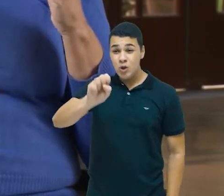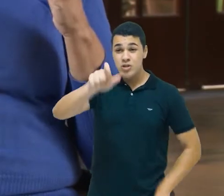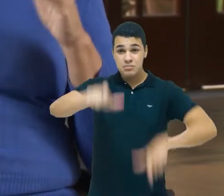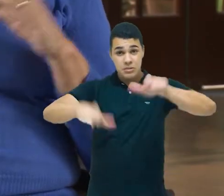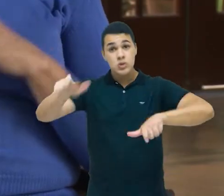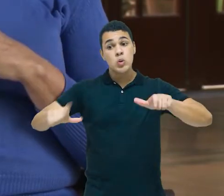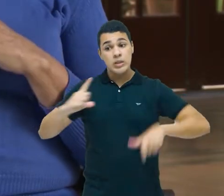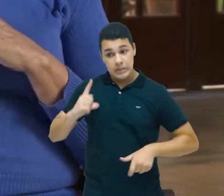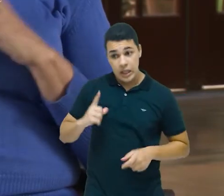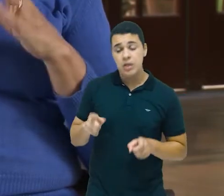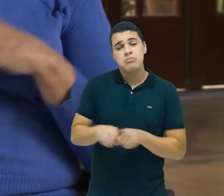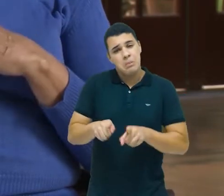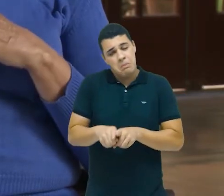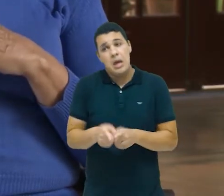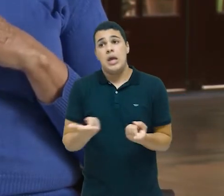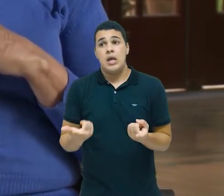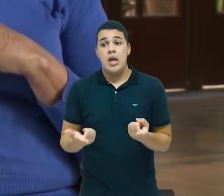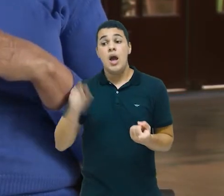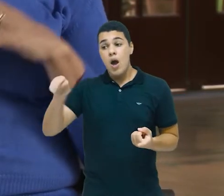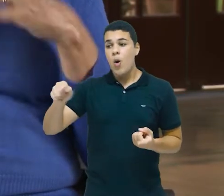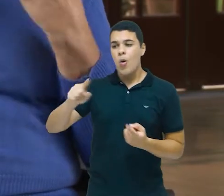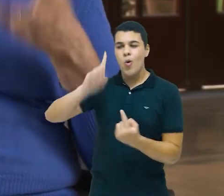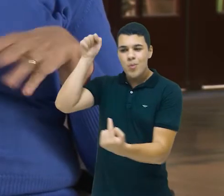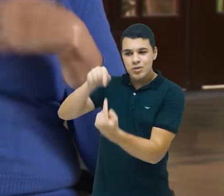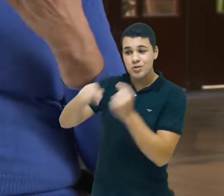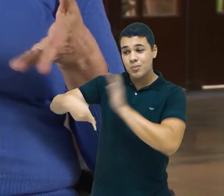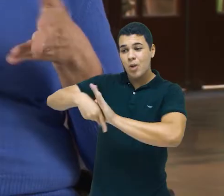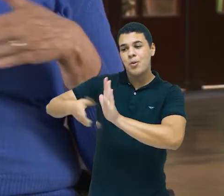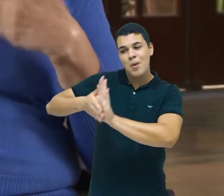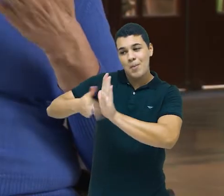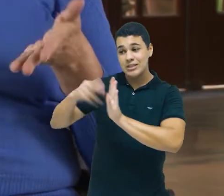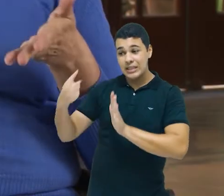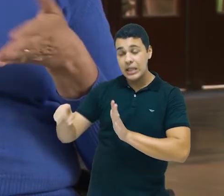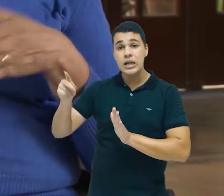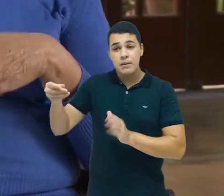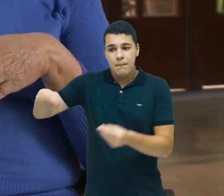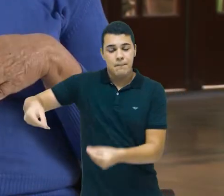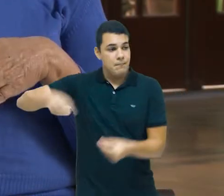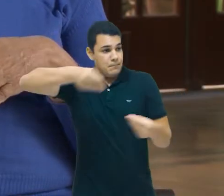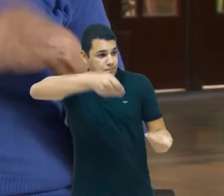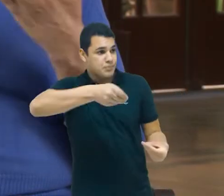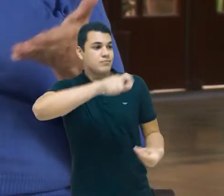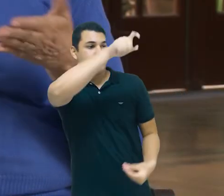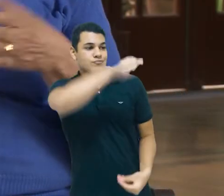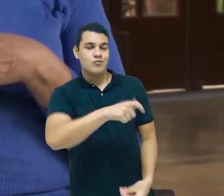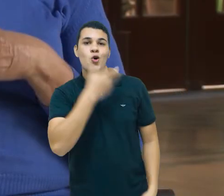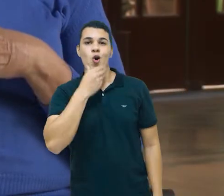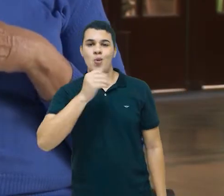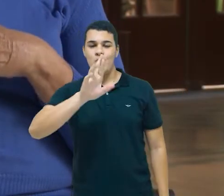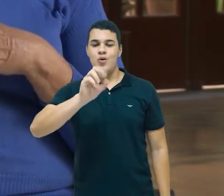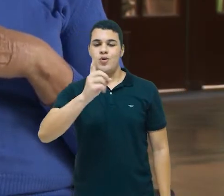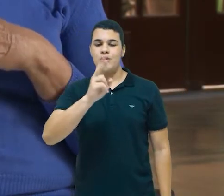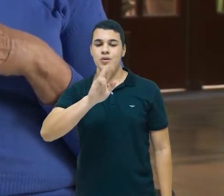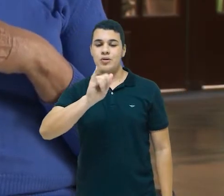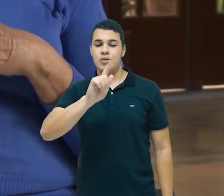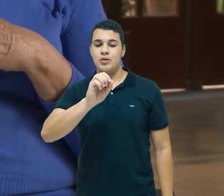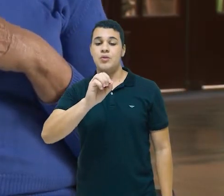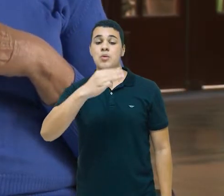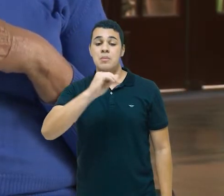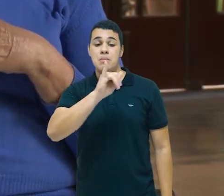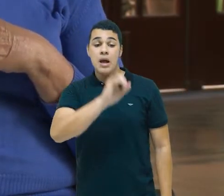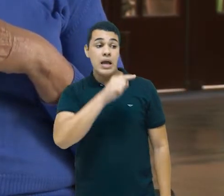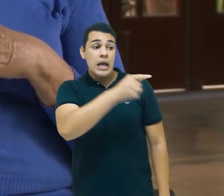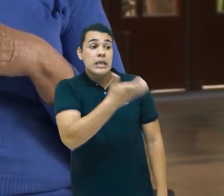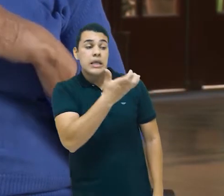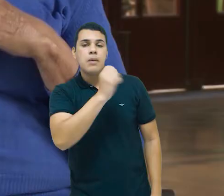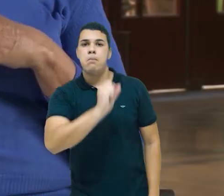e brasileiras. E a ideia desse projeto encaminhado pelo setor privado ao Rodrigo Maia é ampliar